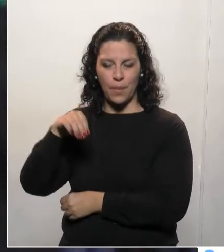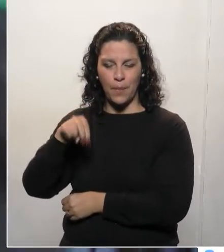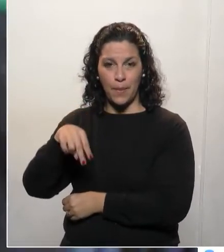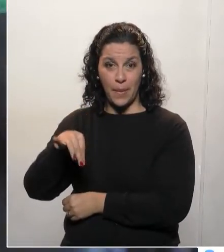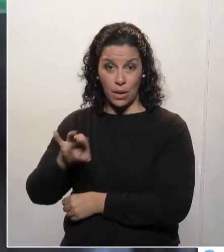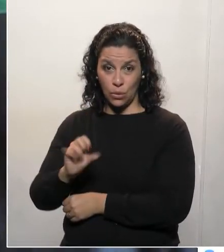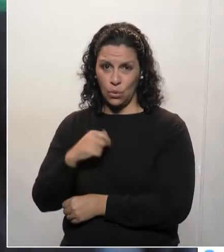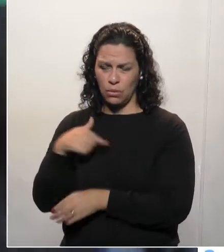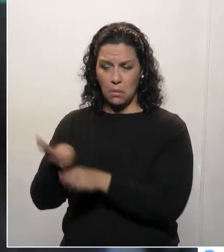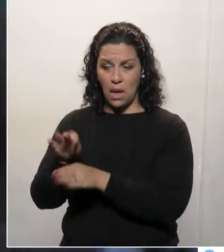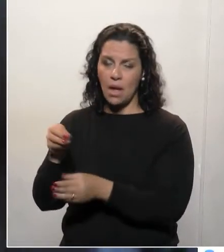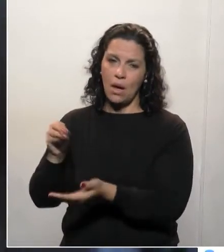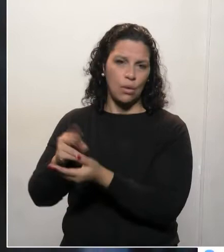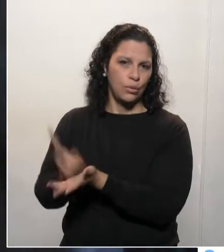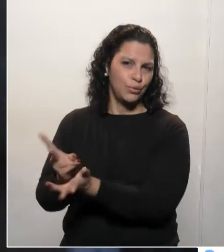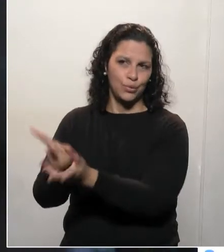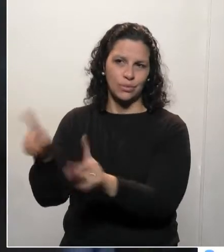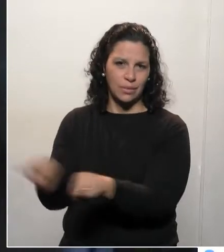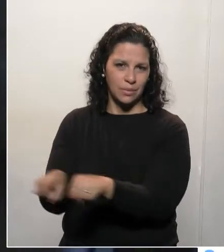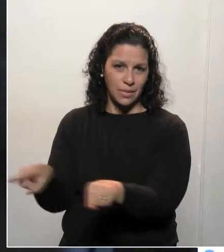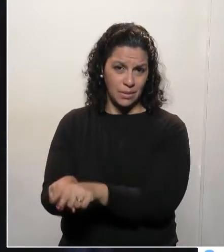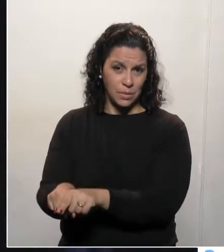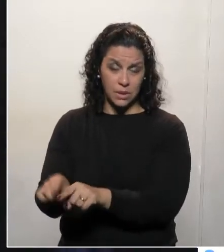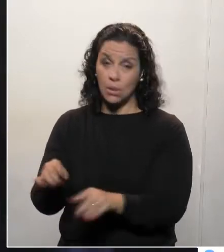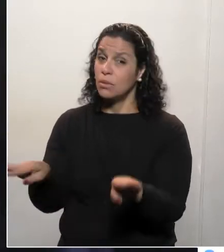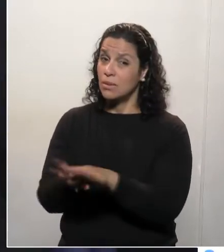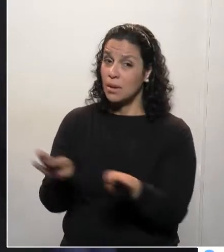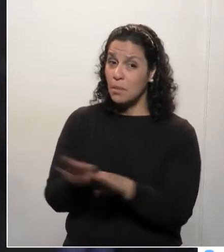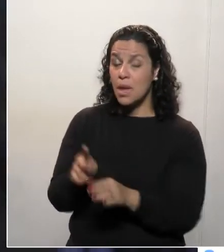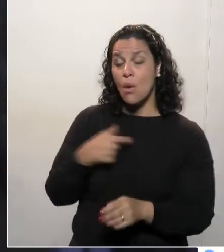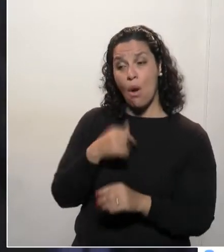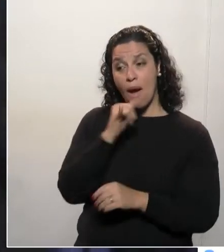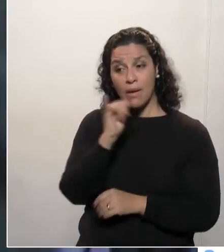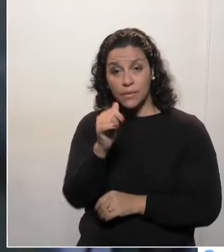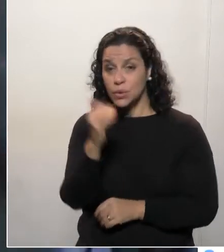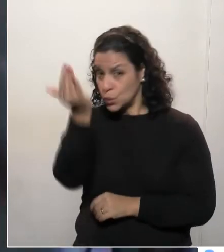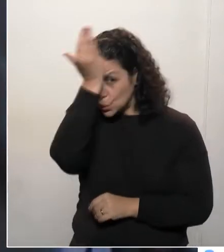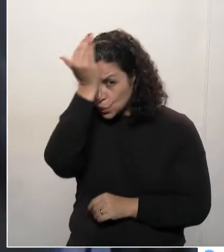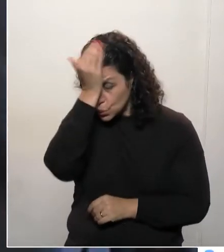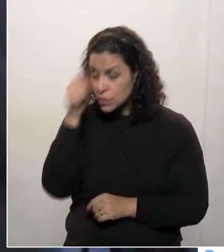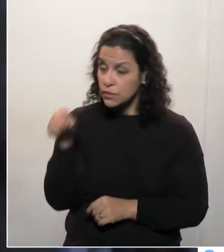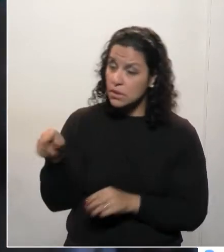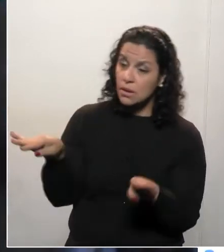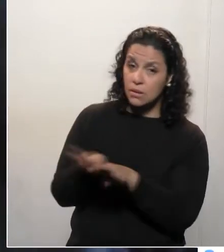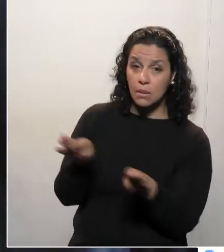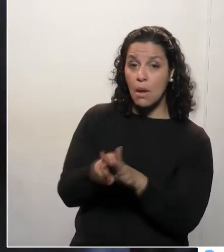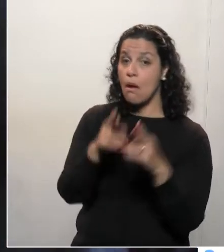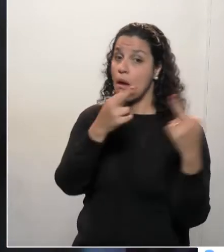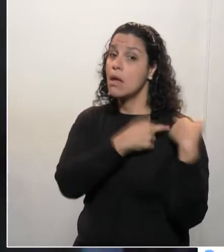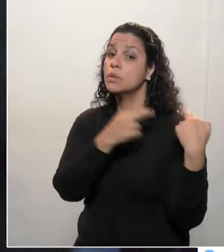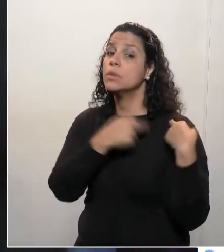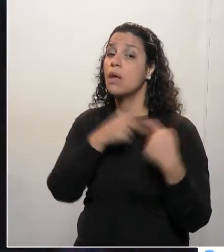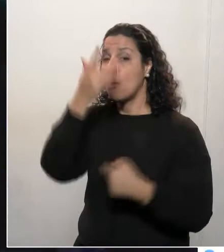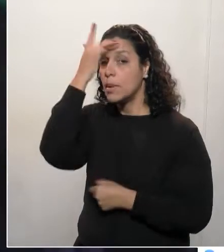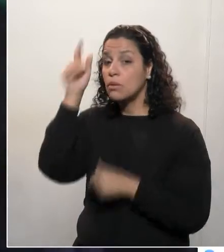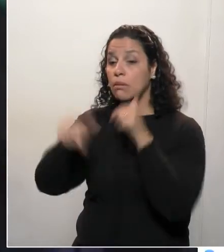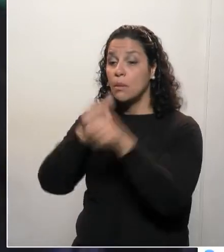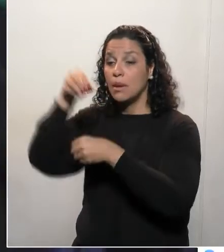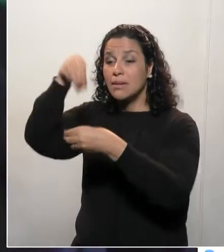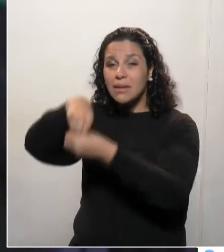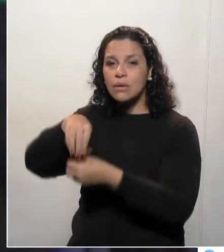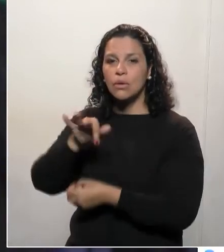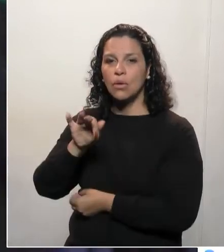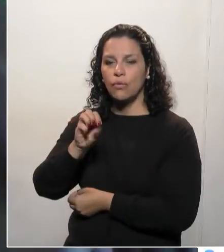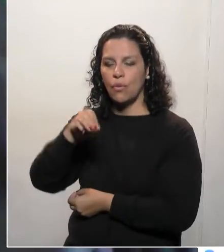apenas uma crítica construtiva aqui ao líder do governo que leve ao responsável da Fomento Paraná que